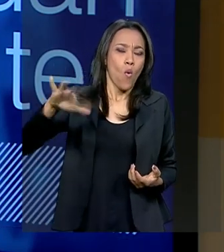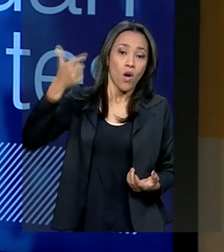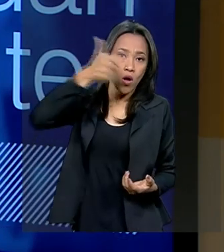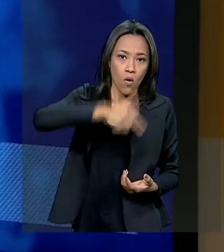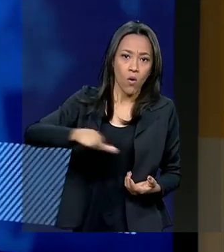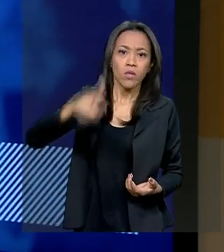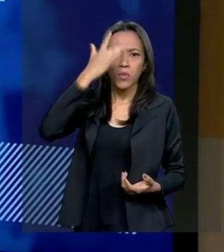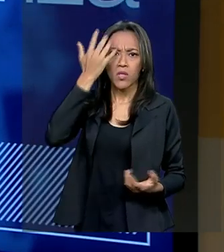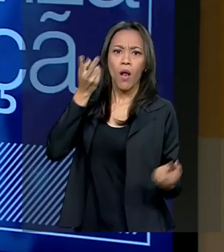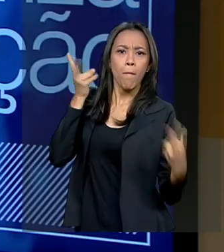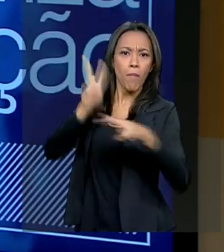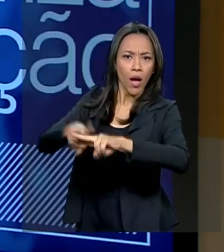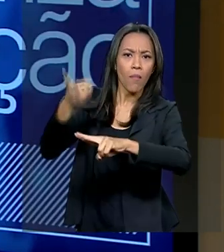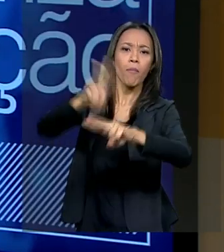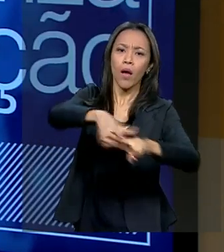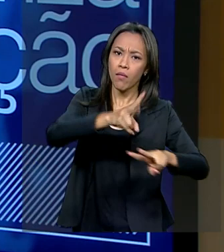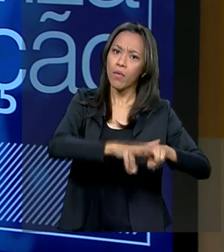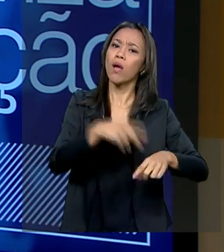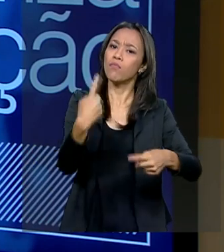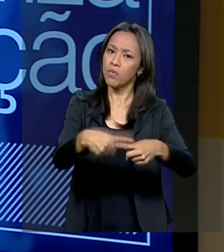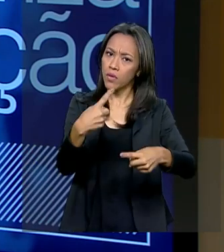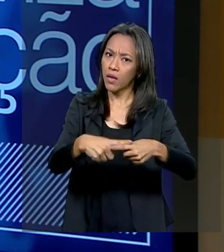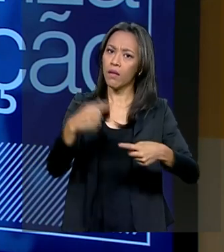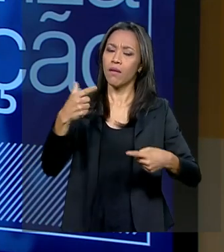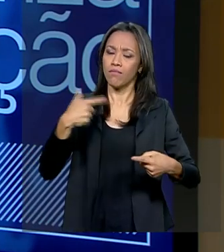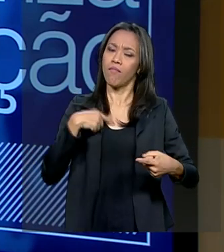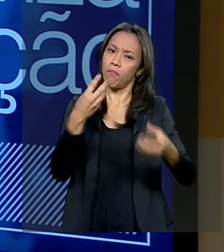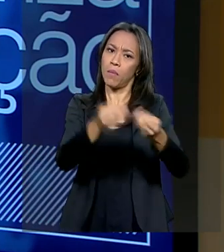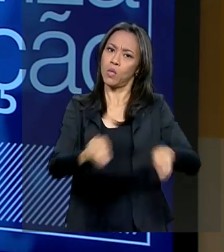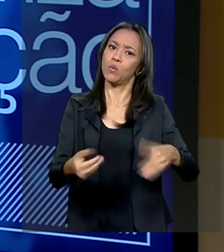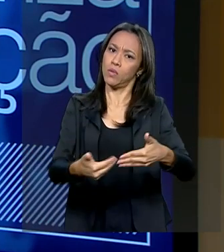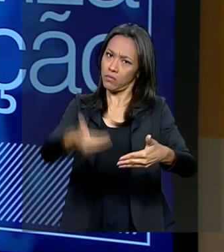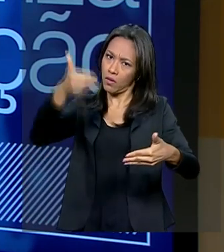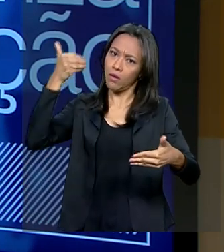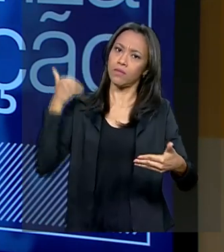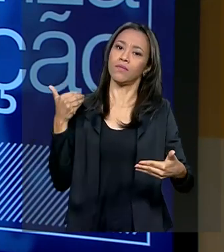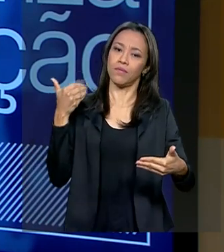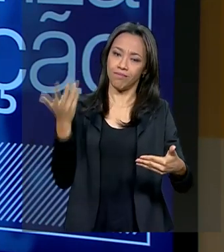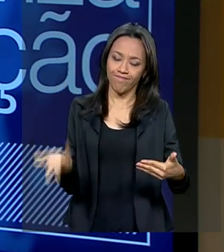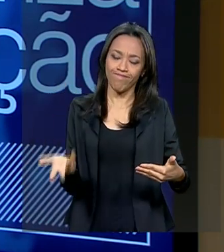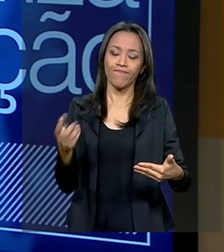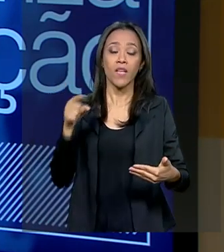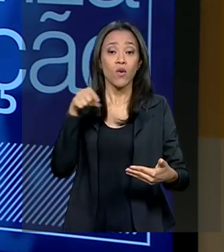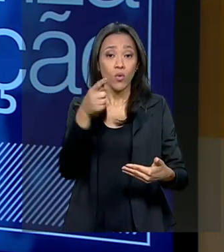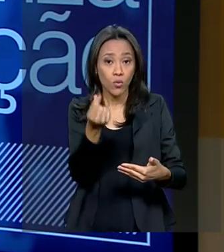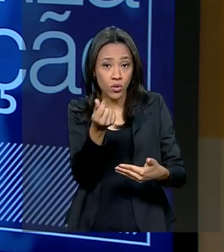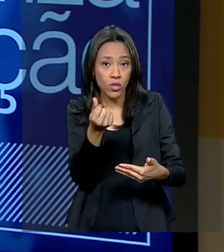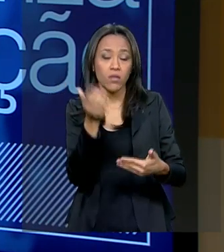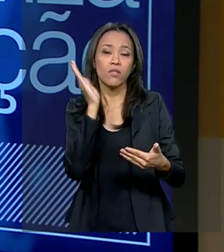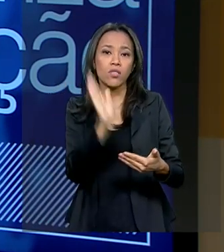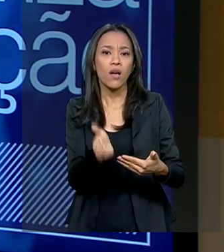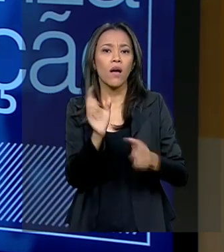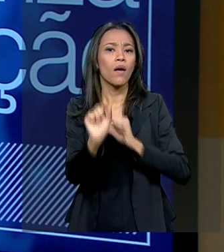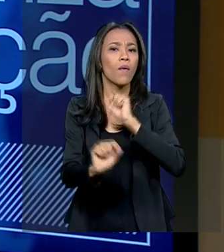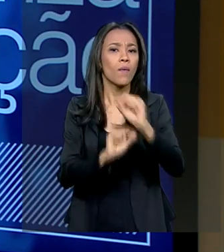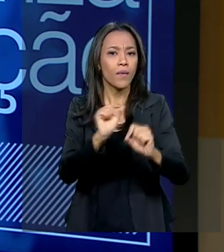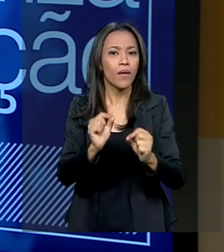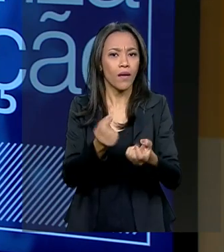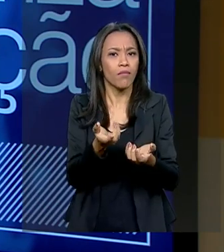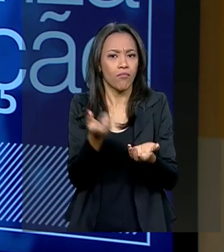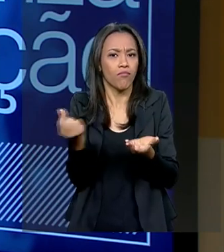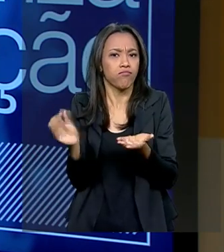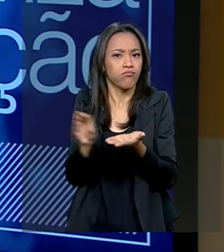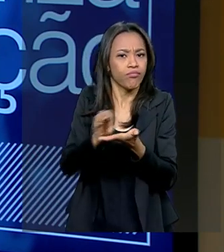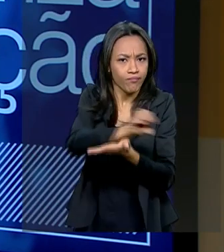presos, em função do que foi feito na educação. Isso está sendo revertido, o dinheiro está sendo disponibilizado e a gente também está